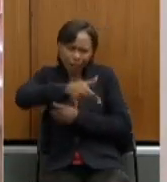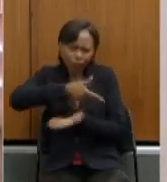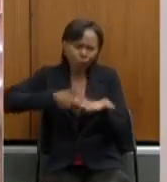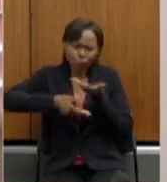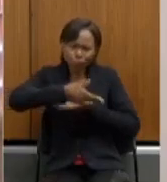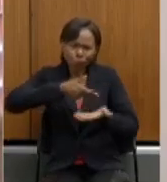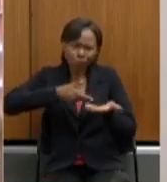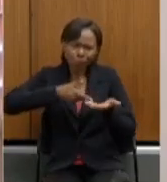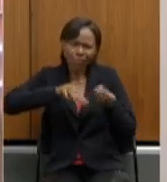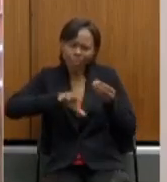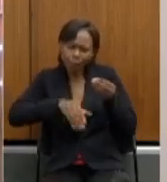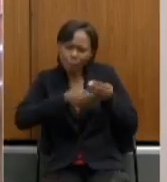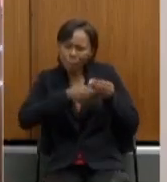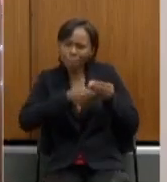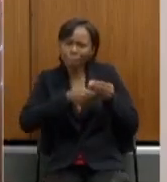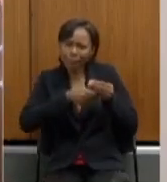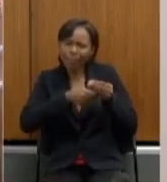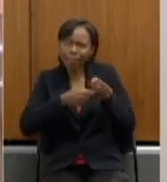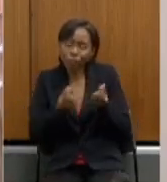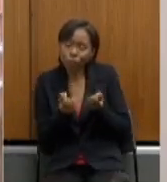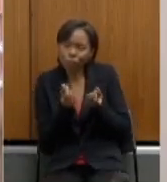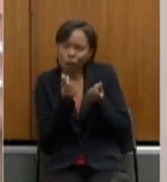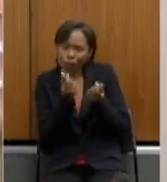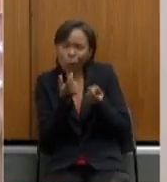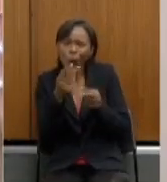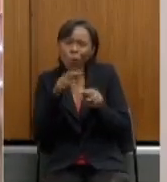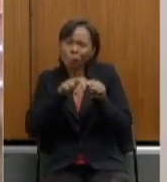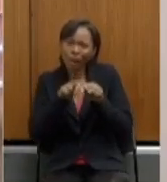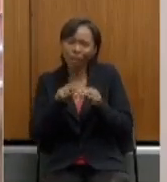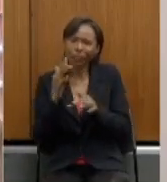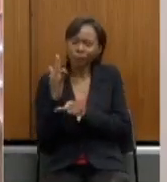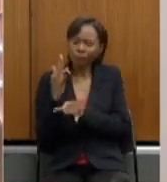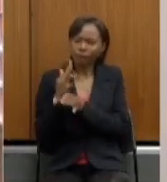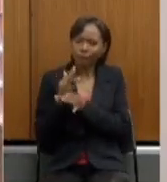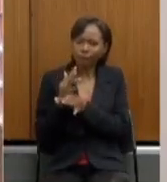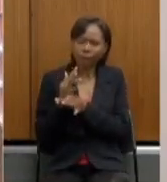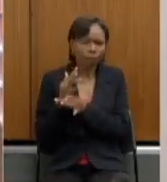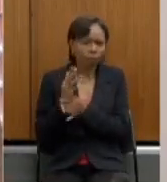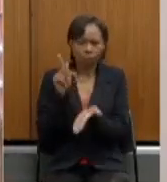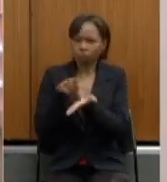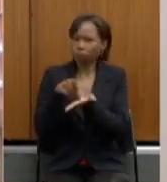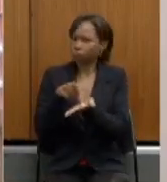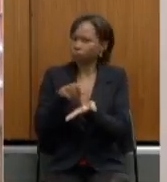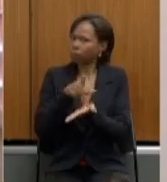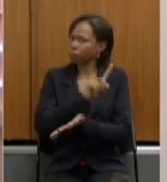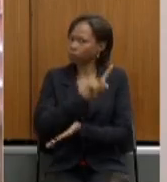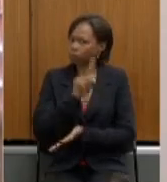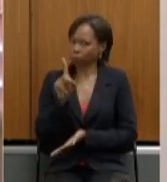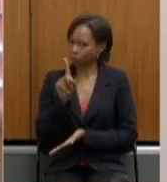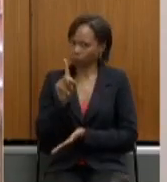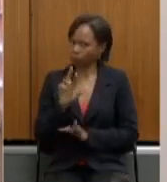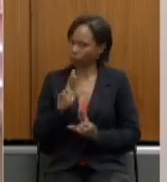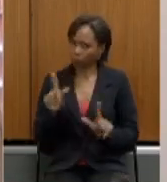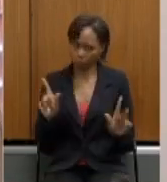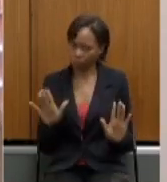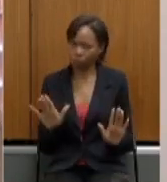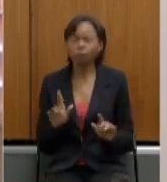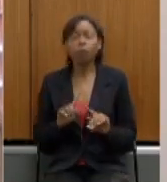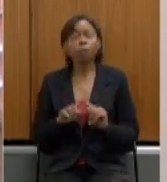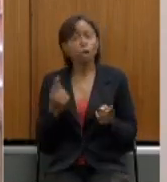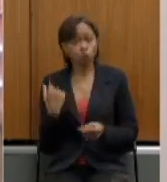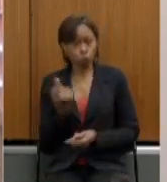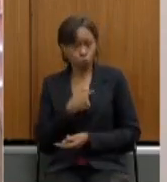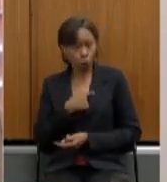troca de o valor que se recebe no recesso isso foi totalmente inverídico mas nós continuávamos sobretudo os